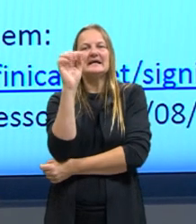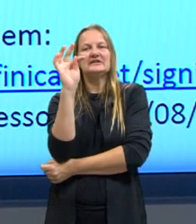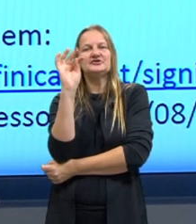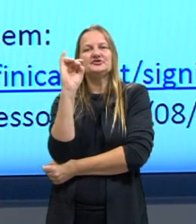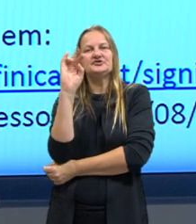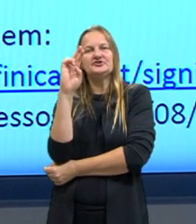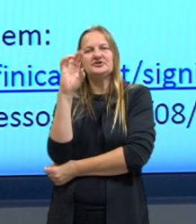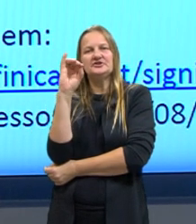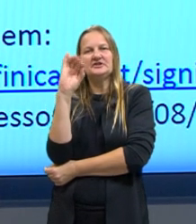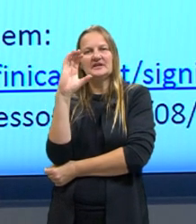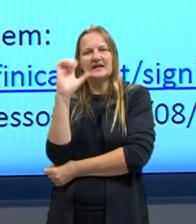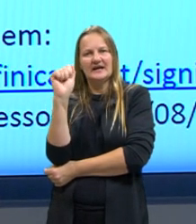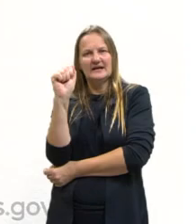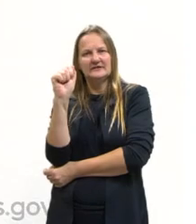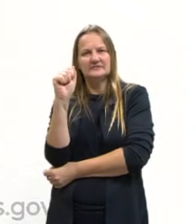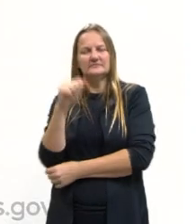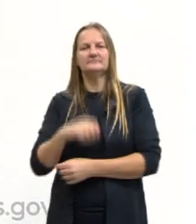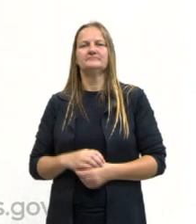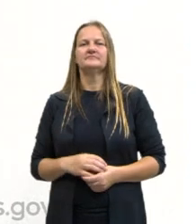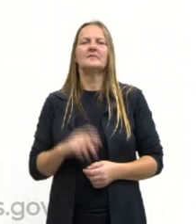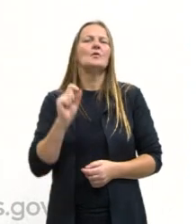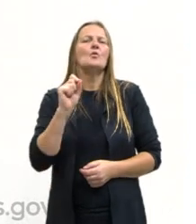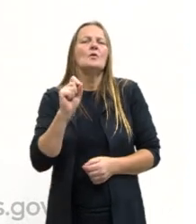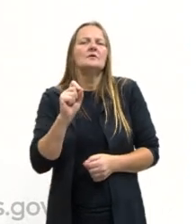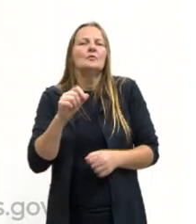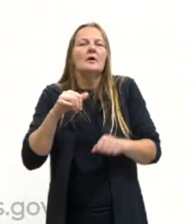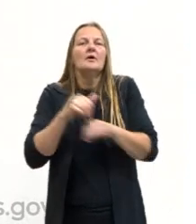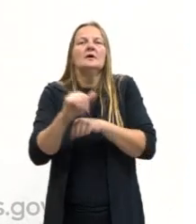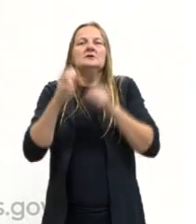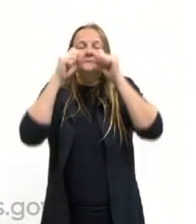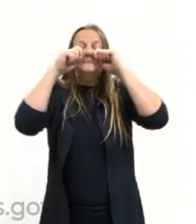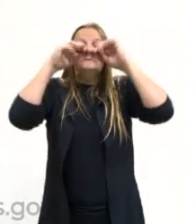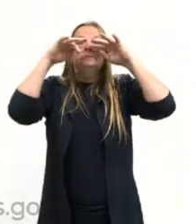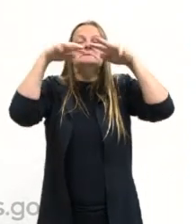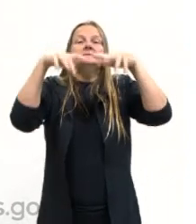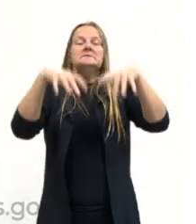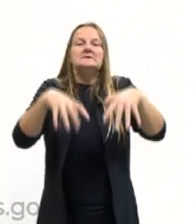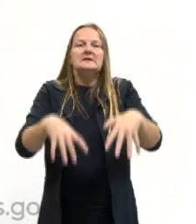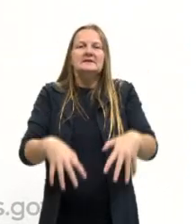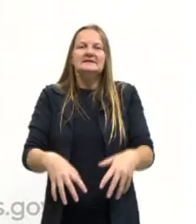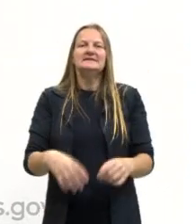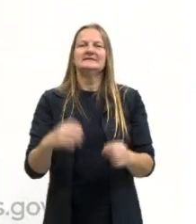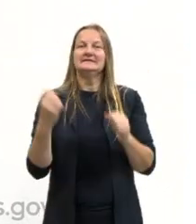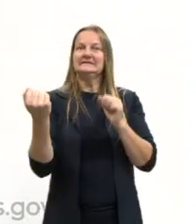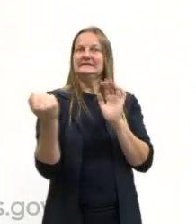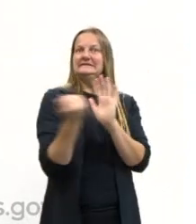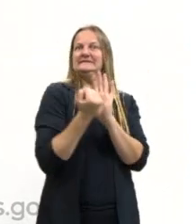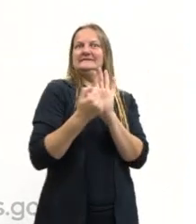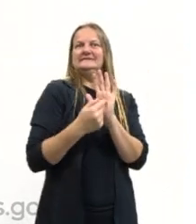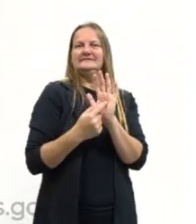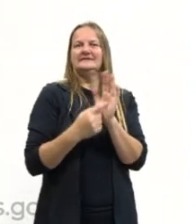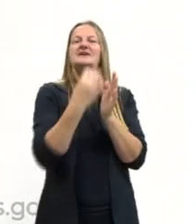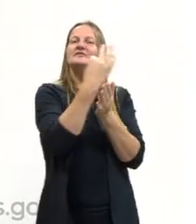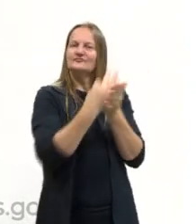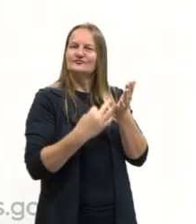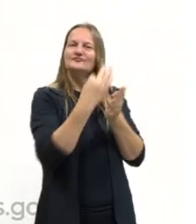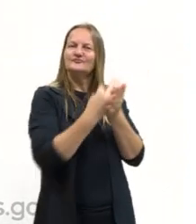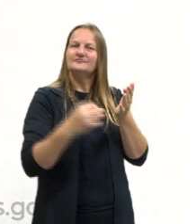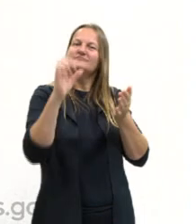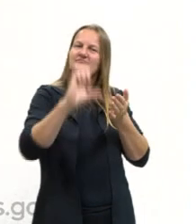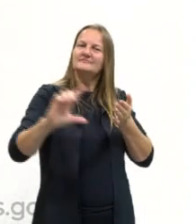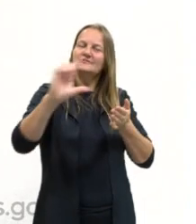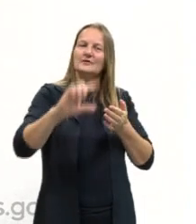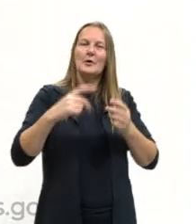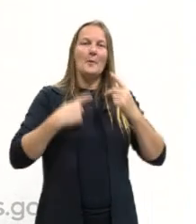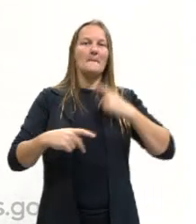Quando que ela vai acontecer? A ironia dramática é um dos efeitos de sentido que ocorre nos textos literários quando a